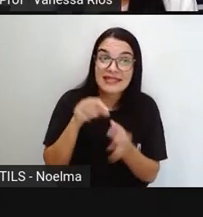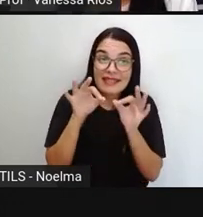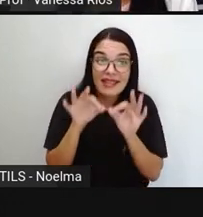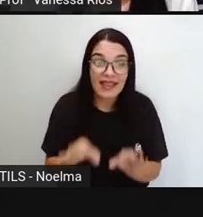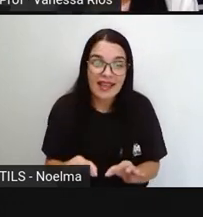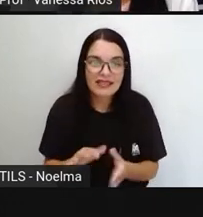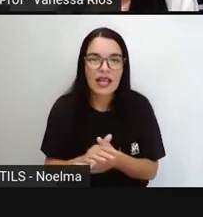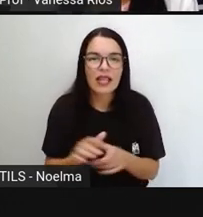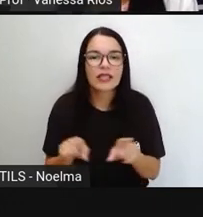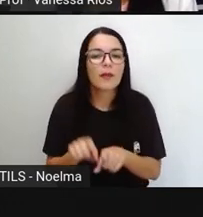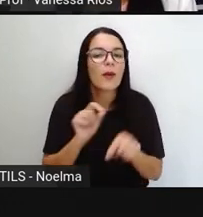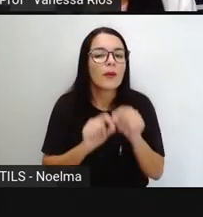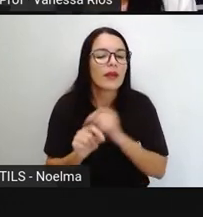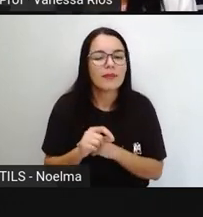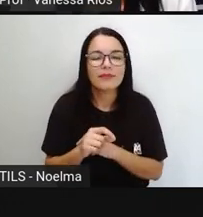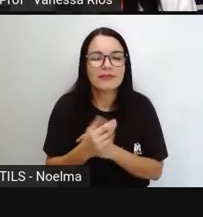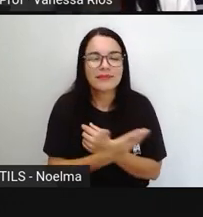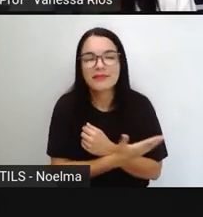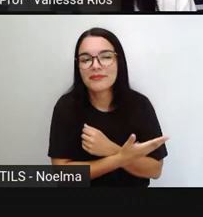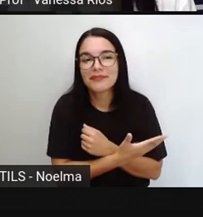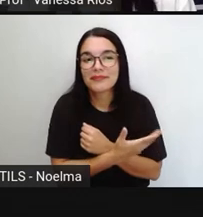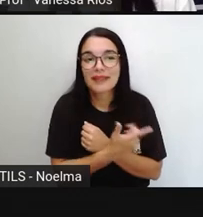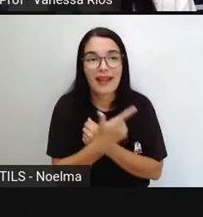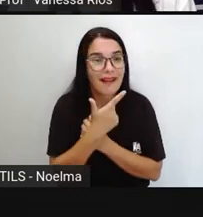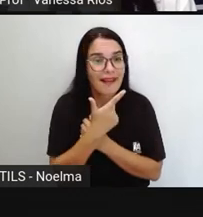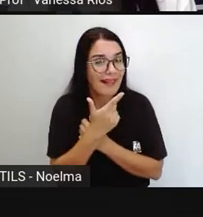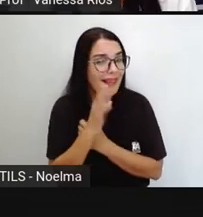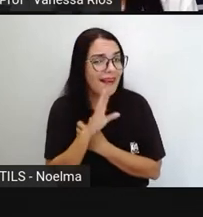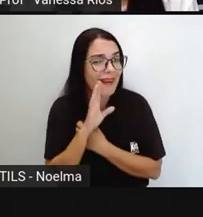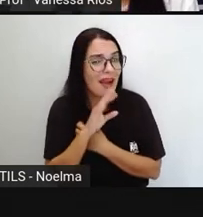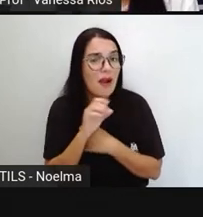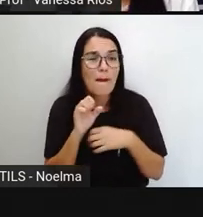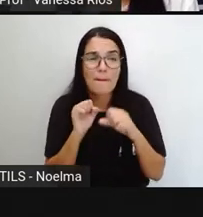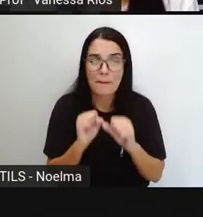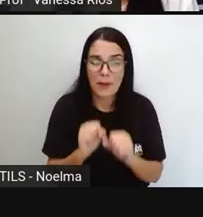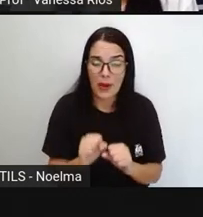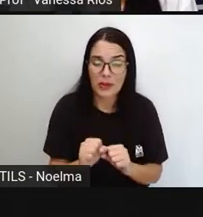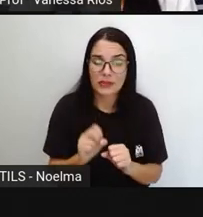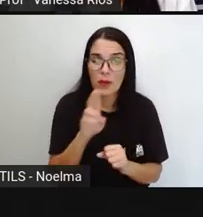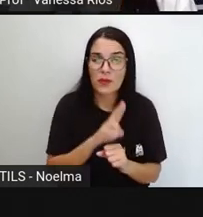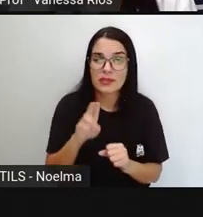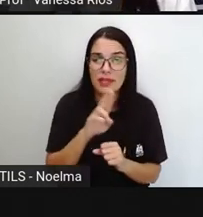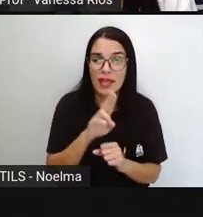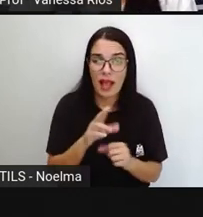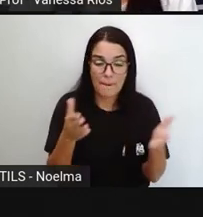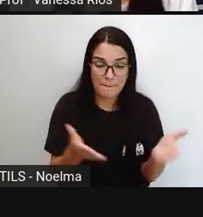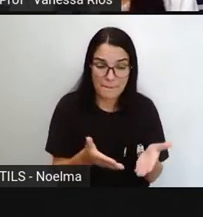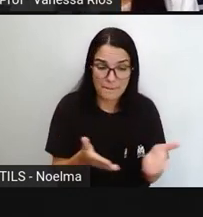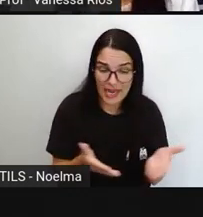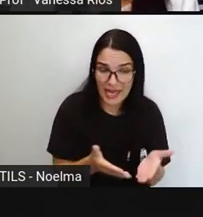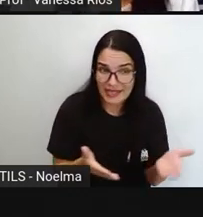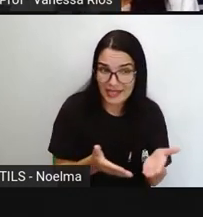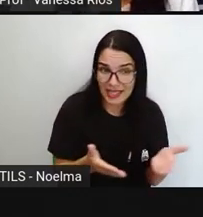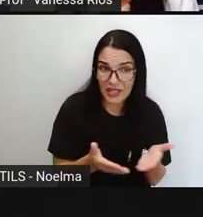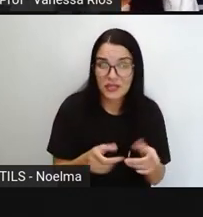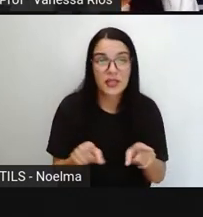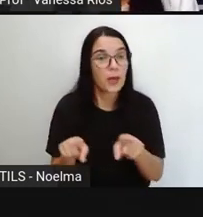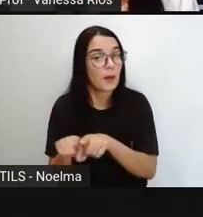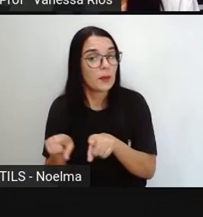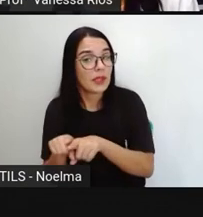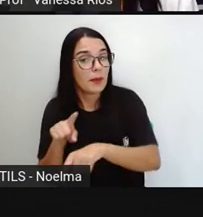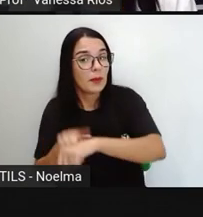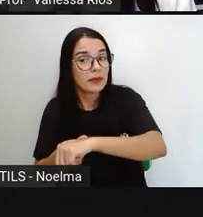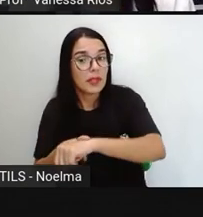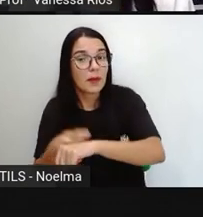E nós sorrimos. Olha só que interessante, né? Pode ser utilizado para expressar tanto o tempo presente,